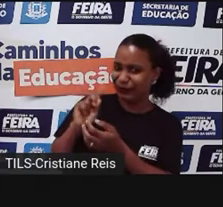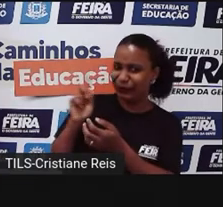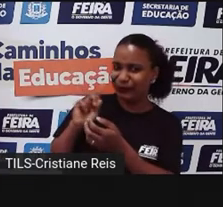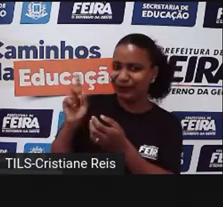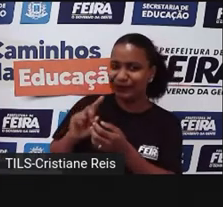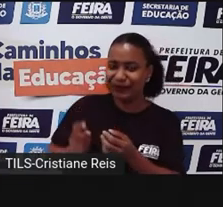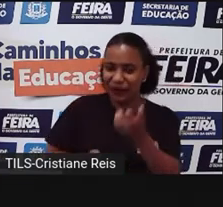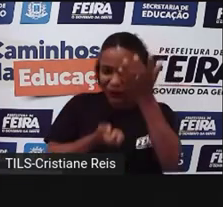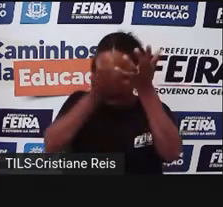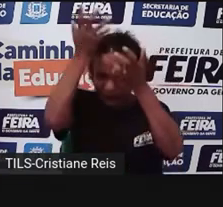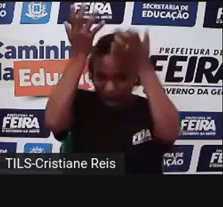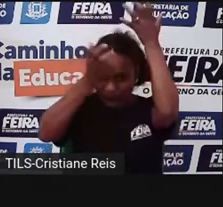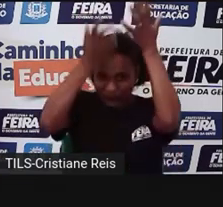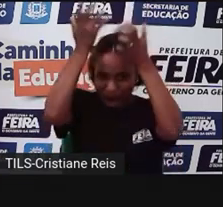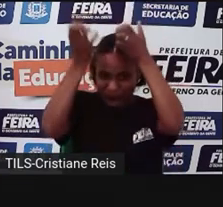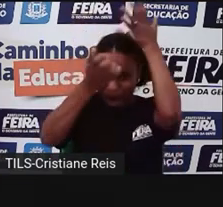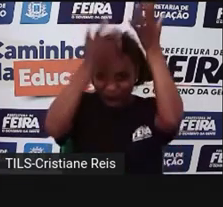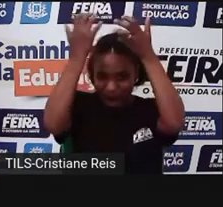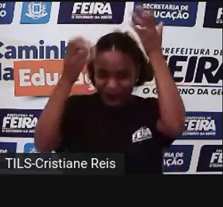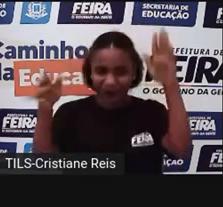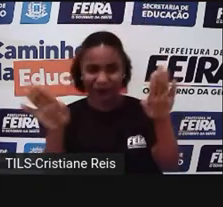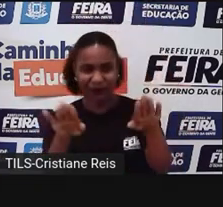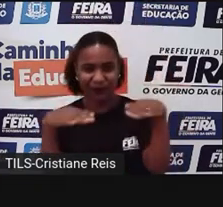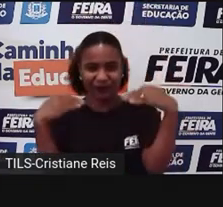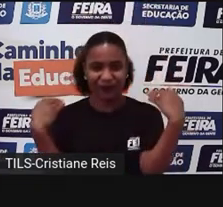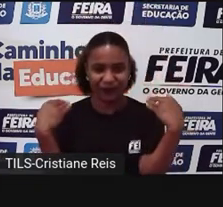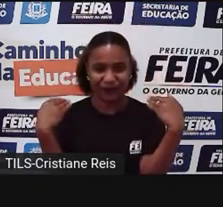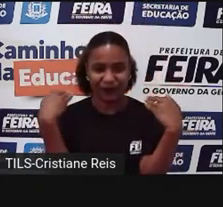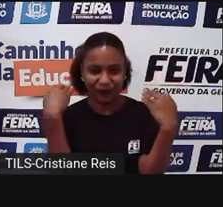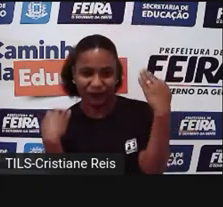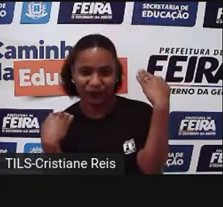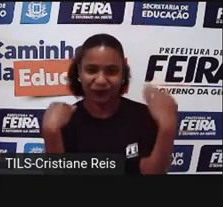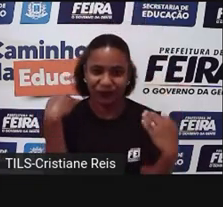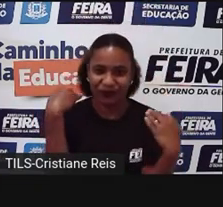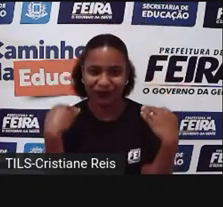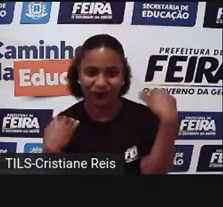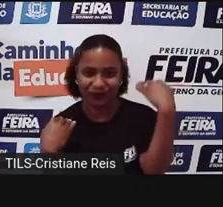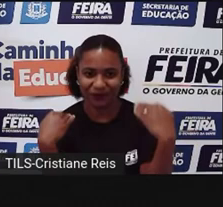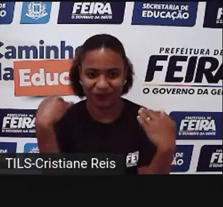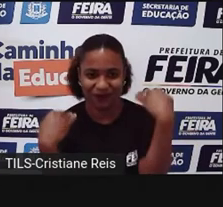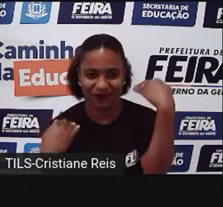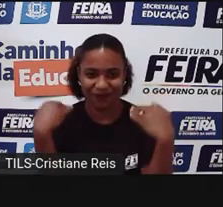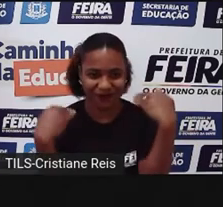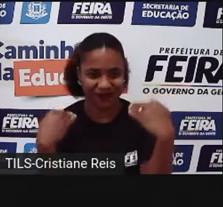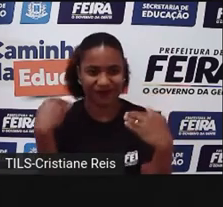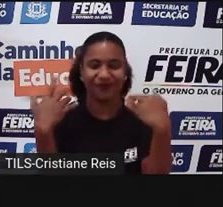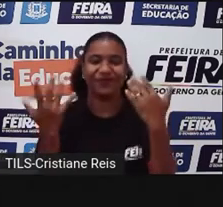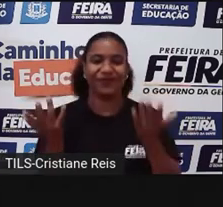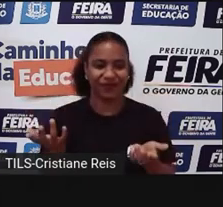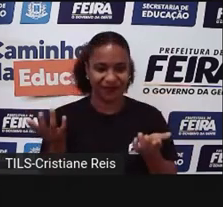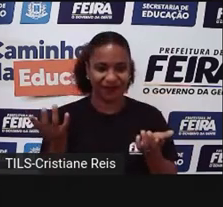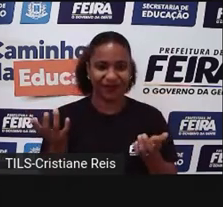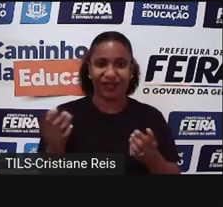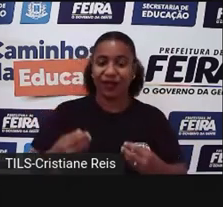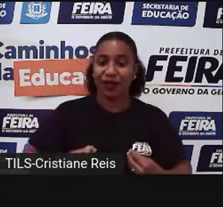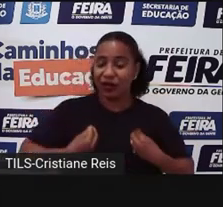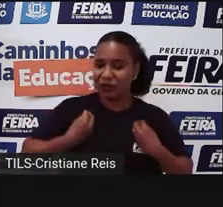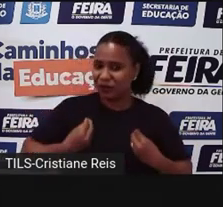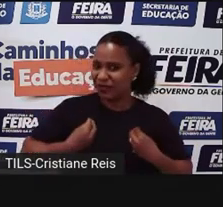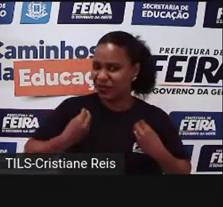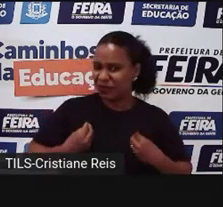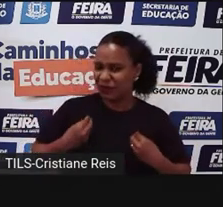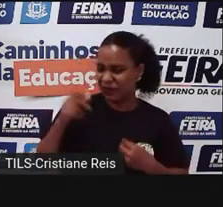cabelo de fogo, né? E os pés deles são virados. Não é um animal, não é um ser humano, mas é um ser humano